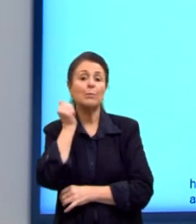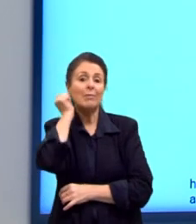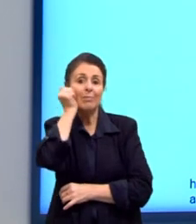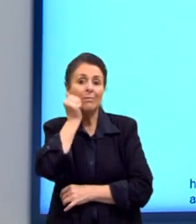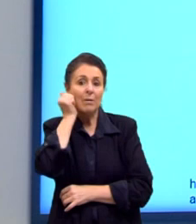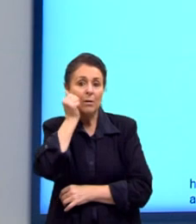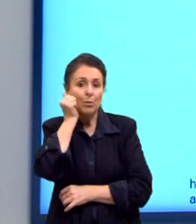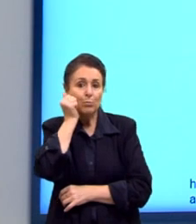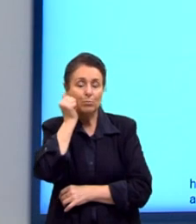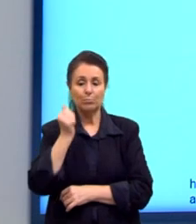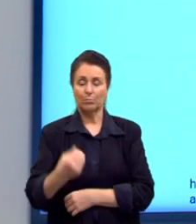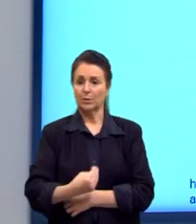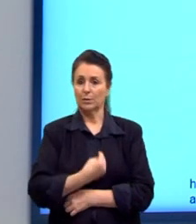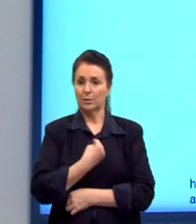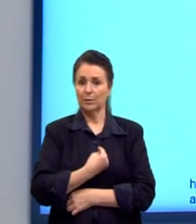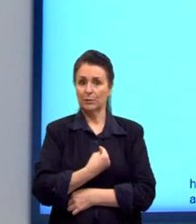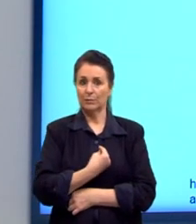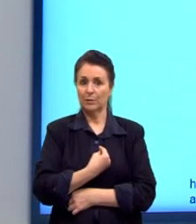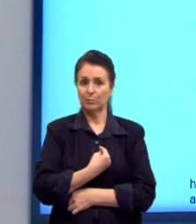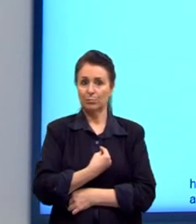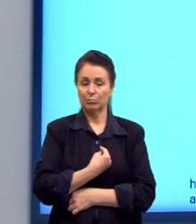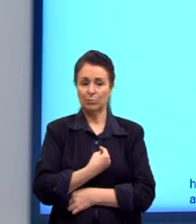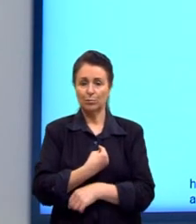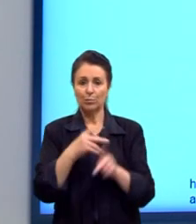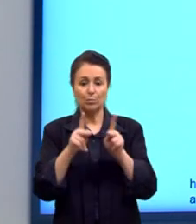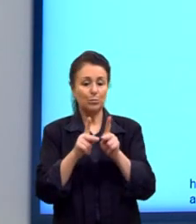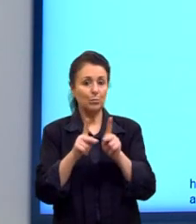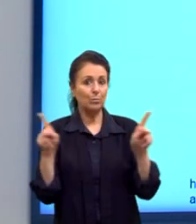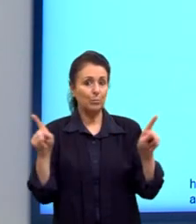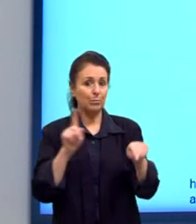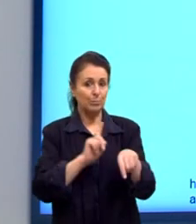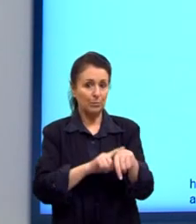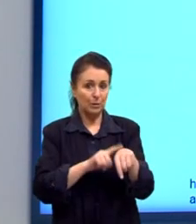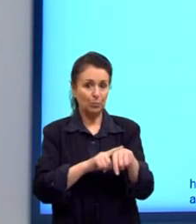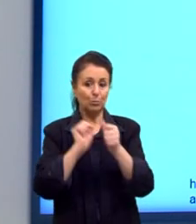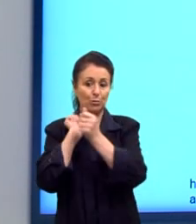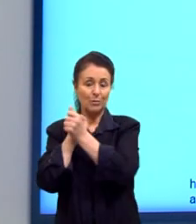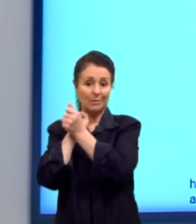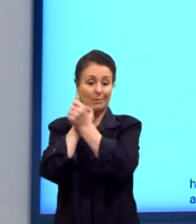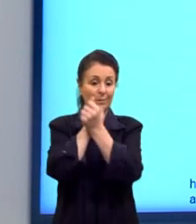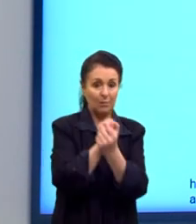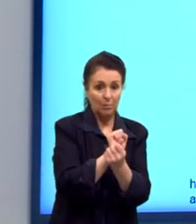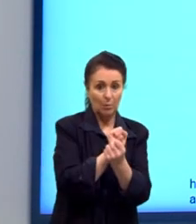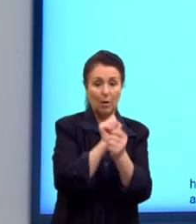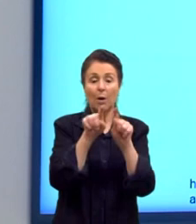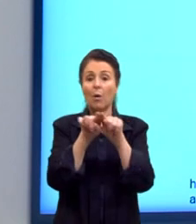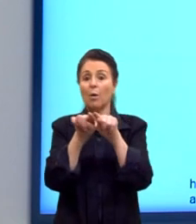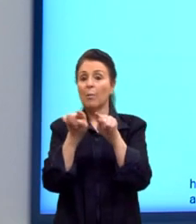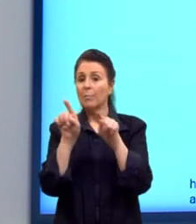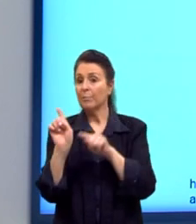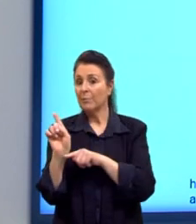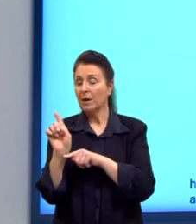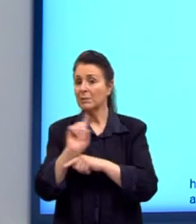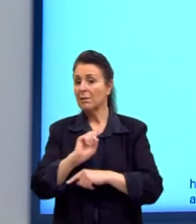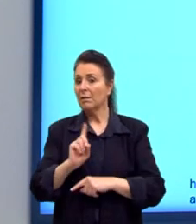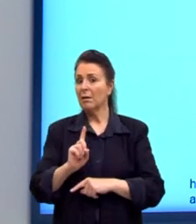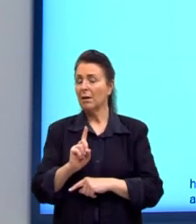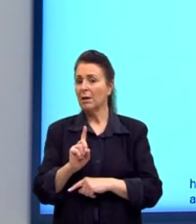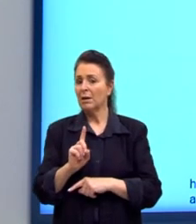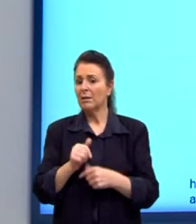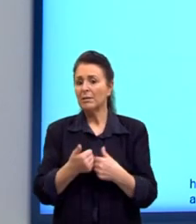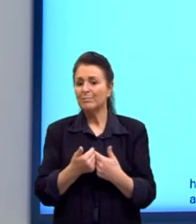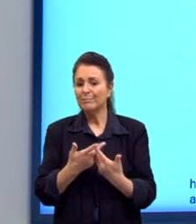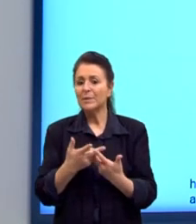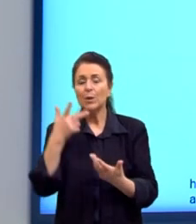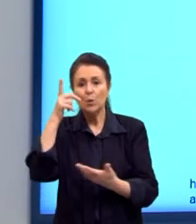Que viveu num momento de escravidão. Mas que isso não deixou por menos.